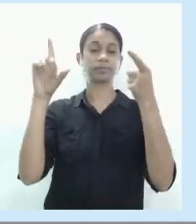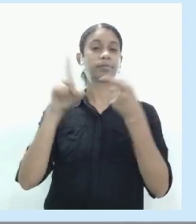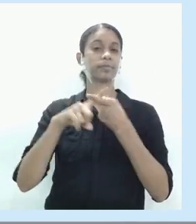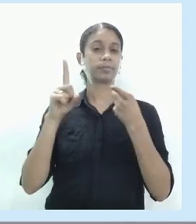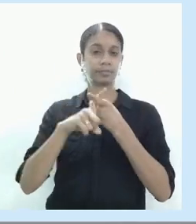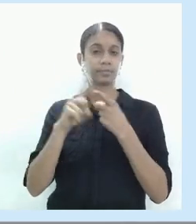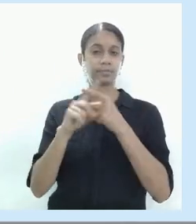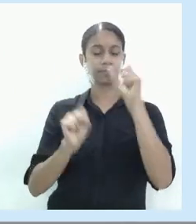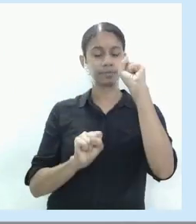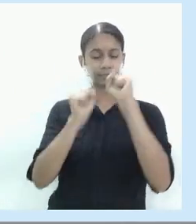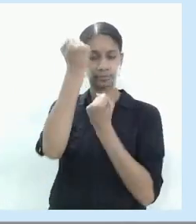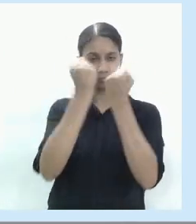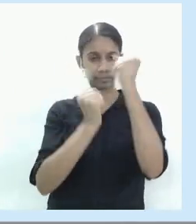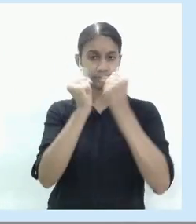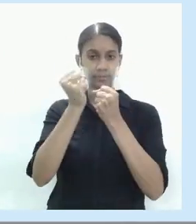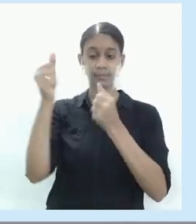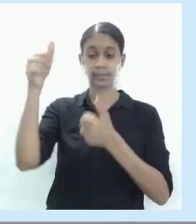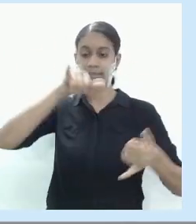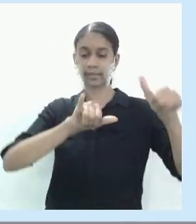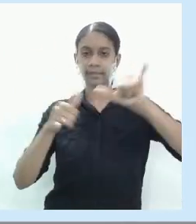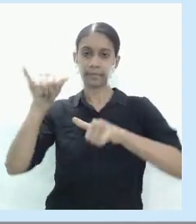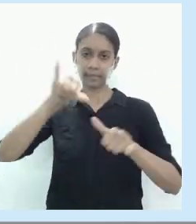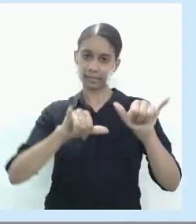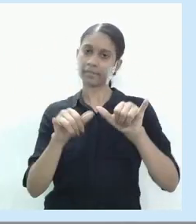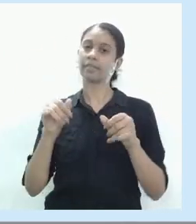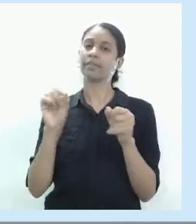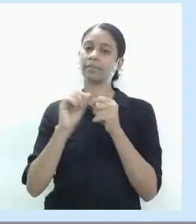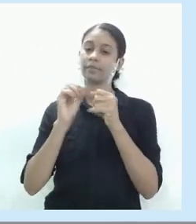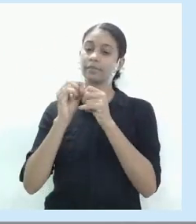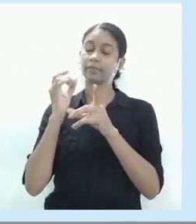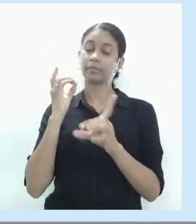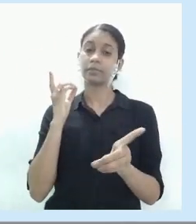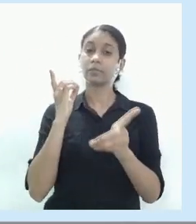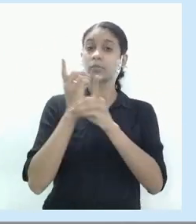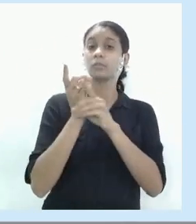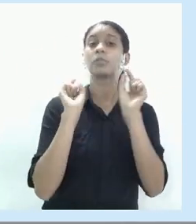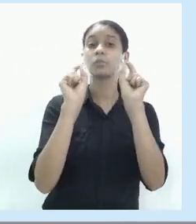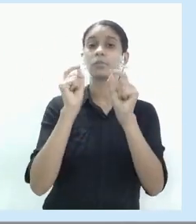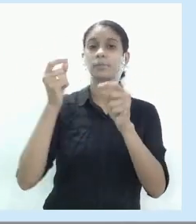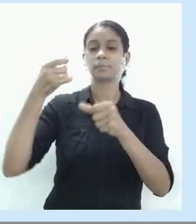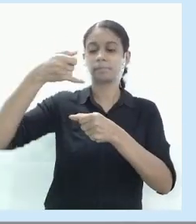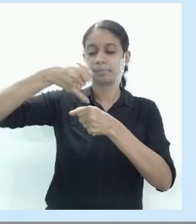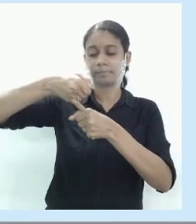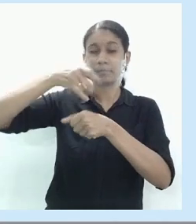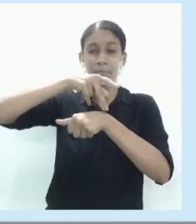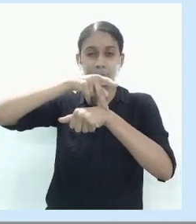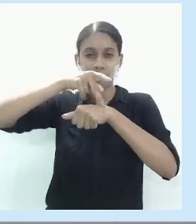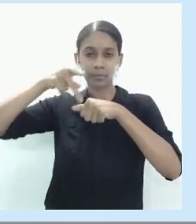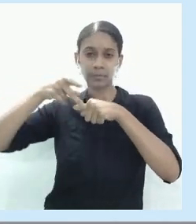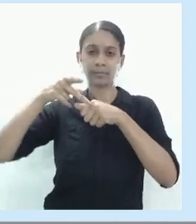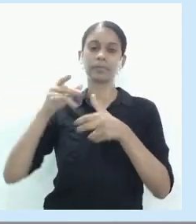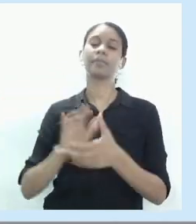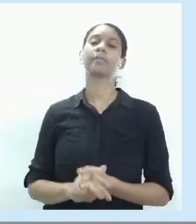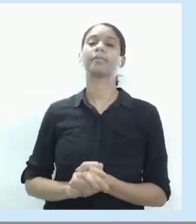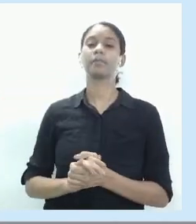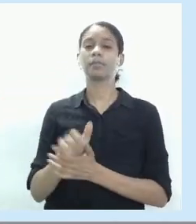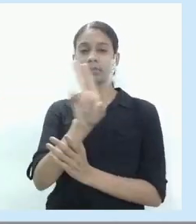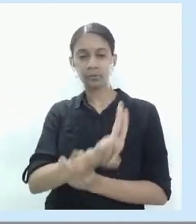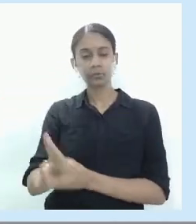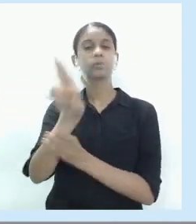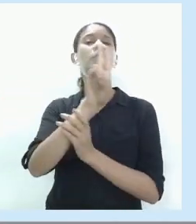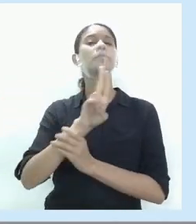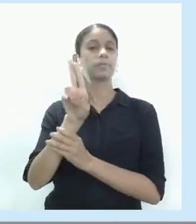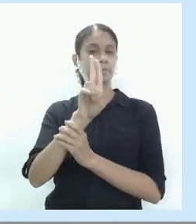indústria química pela descoberta do petróleo, dos combustíveis fósseis,